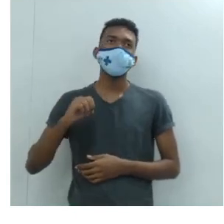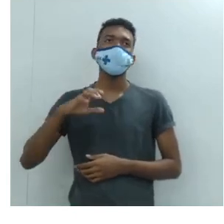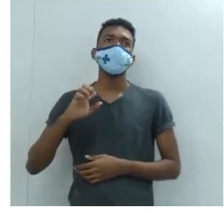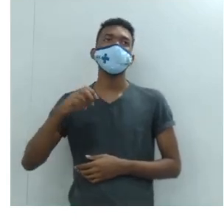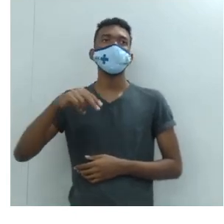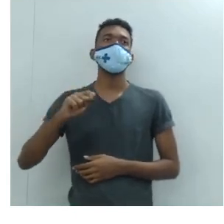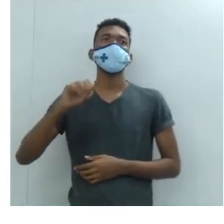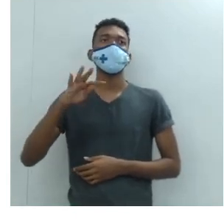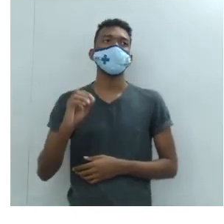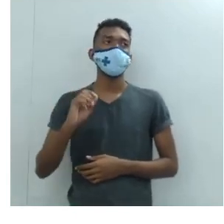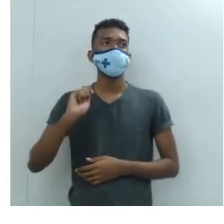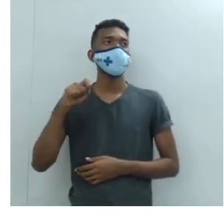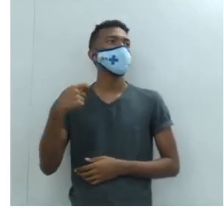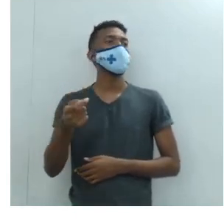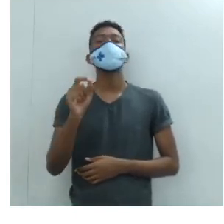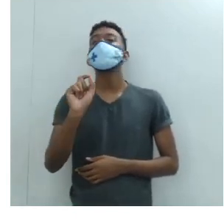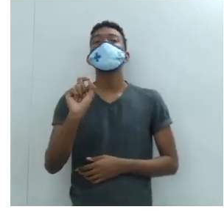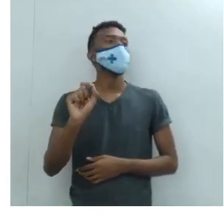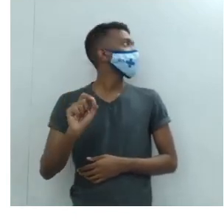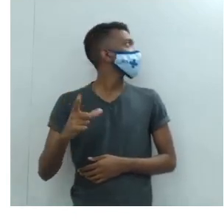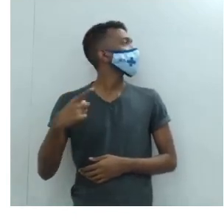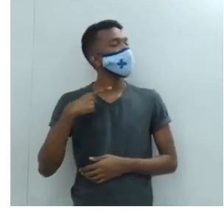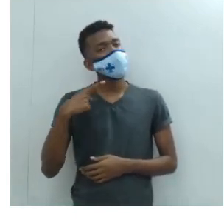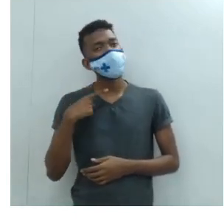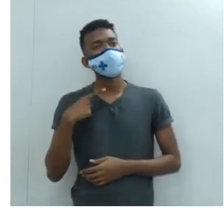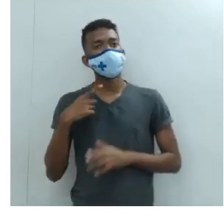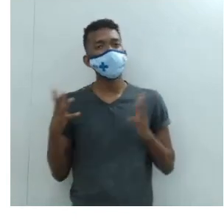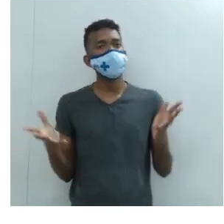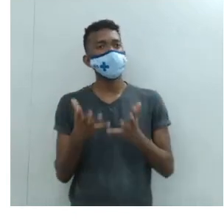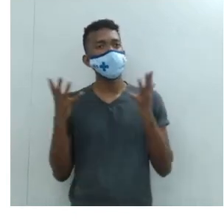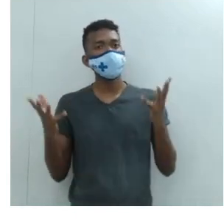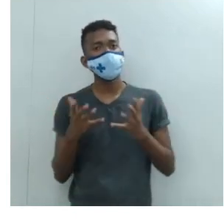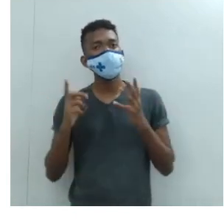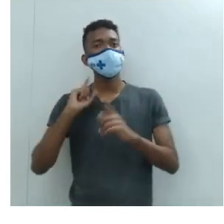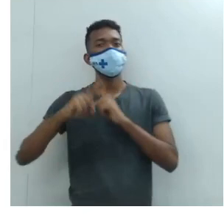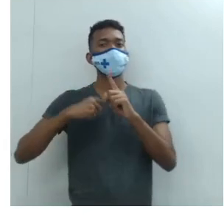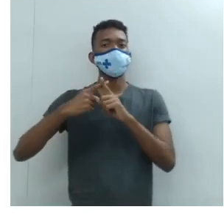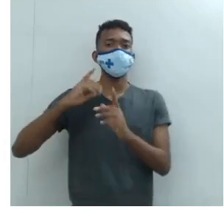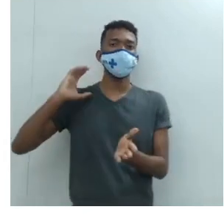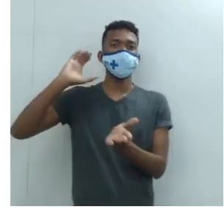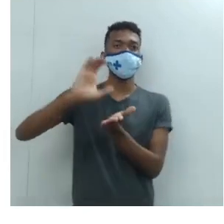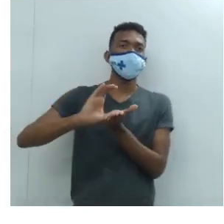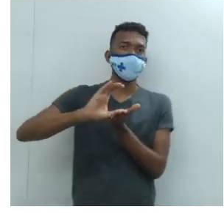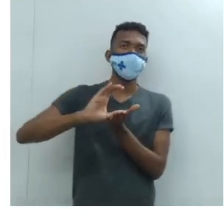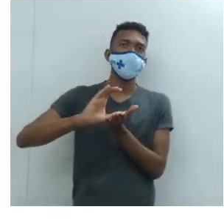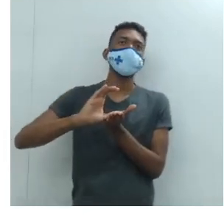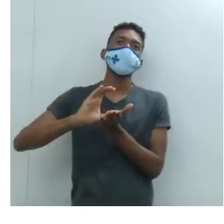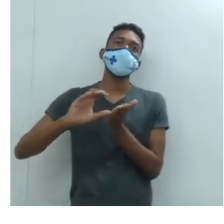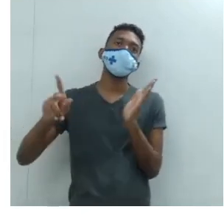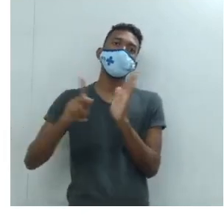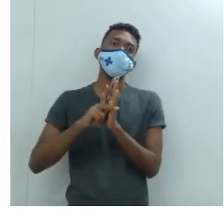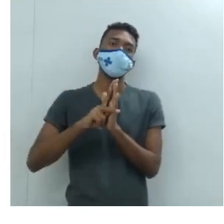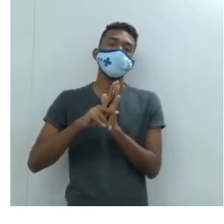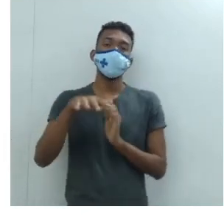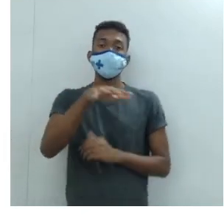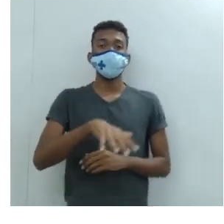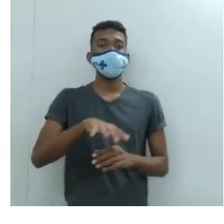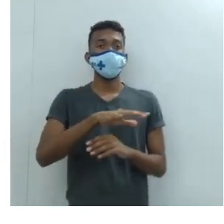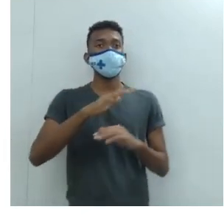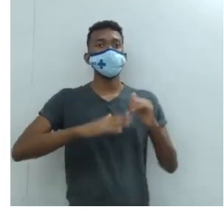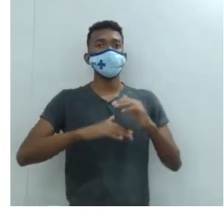o termo que indica o quê? O incentivo e o patrocínio de quê? De artistas